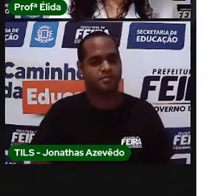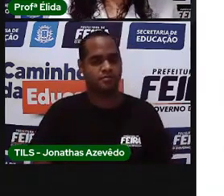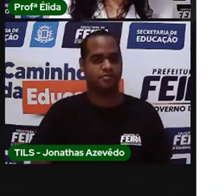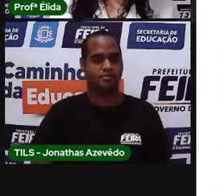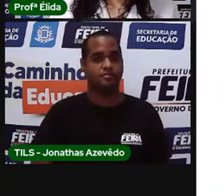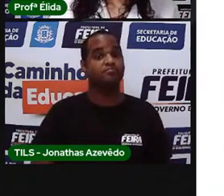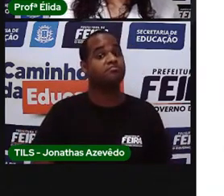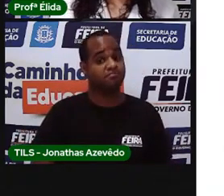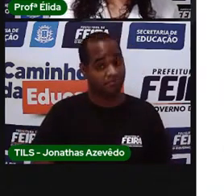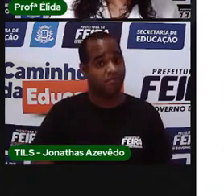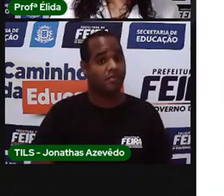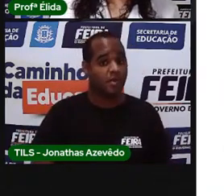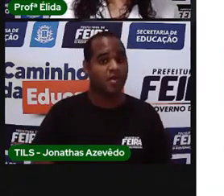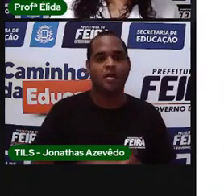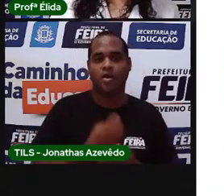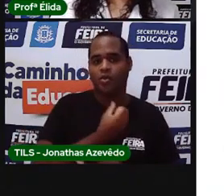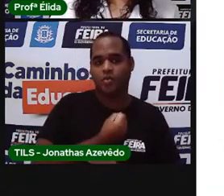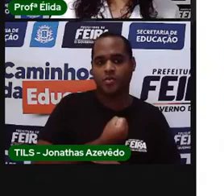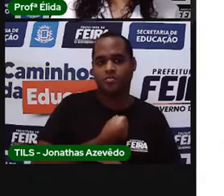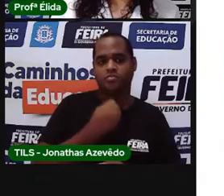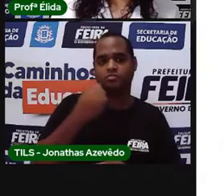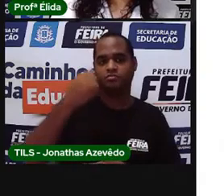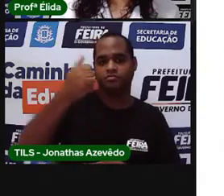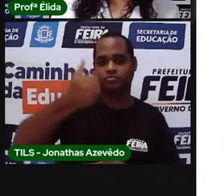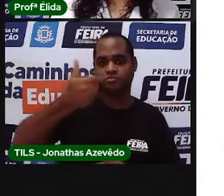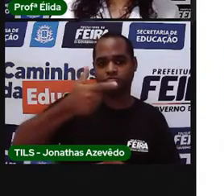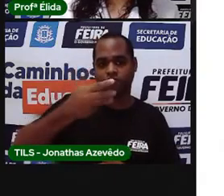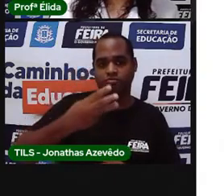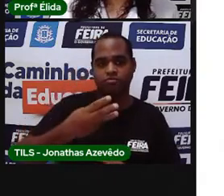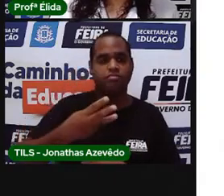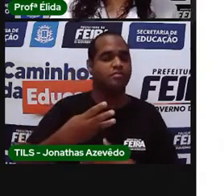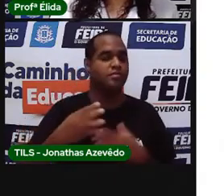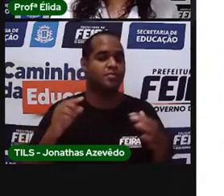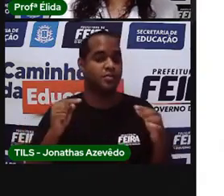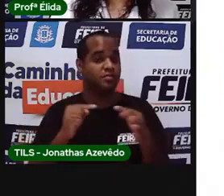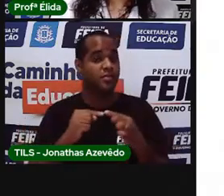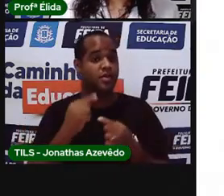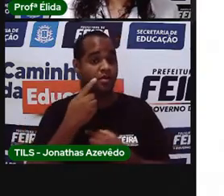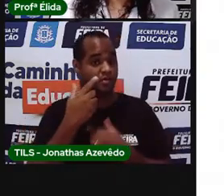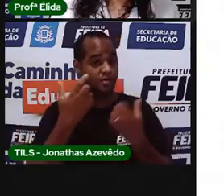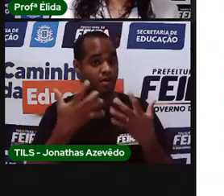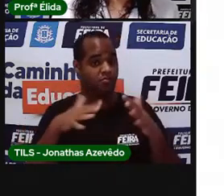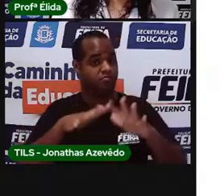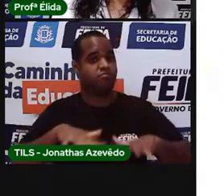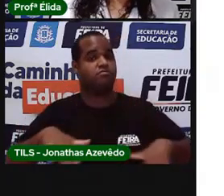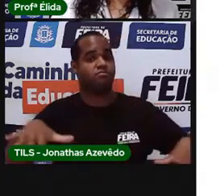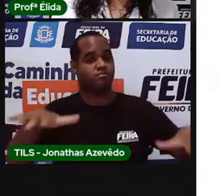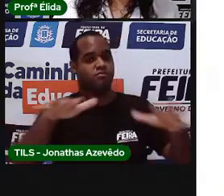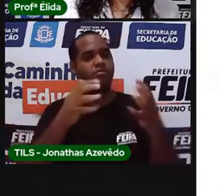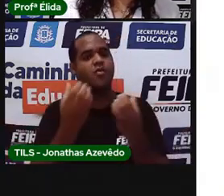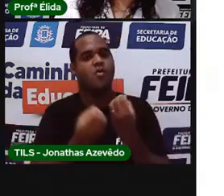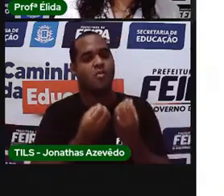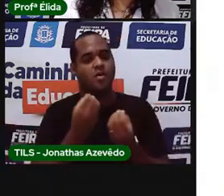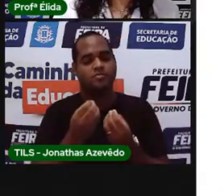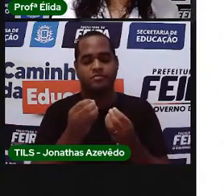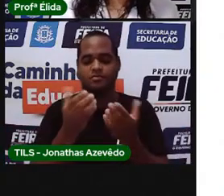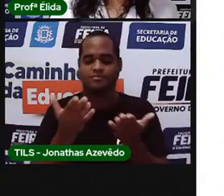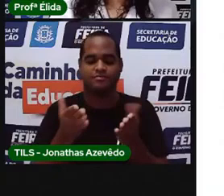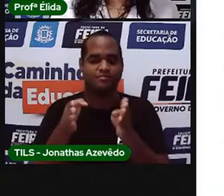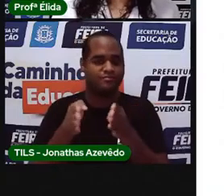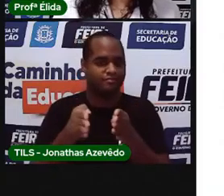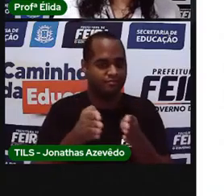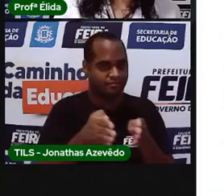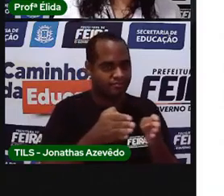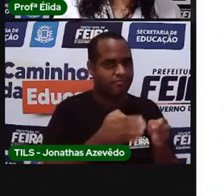Os números ordinais, como a Pró já falou anteriormente, fala pra gente sobre posicionamento,